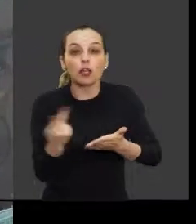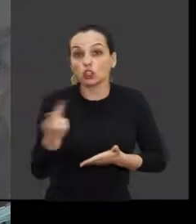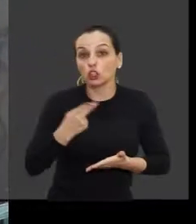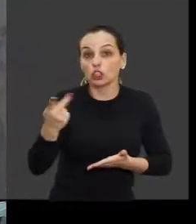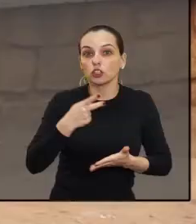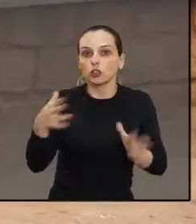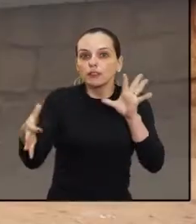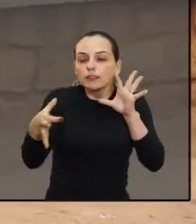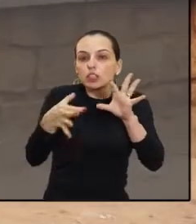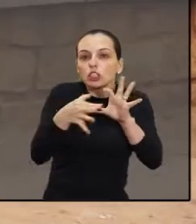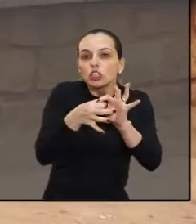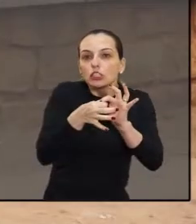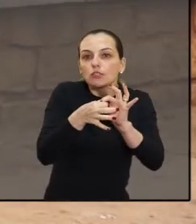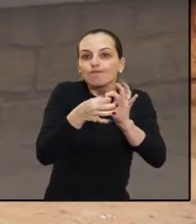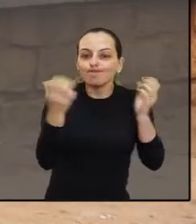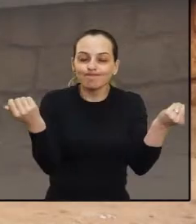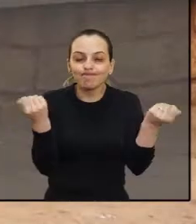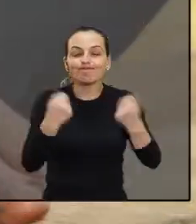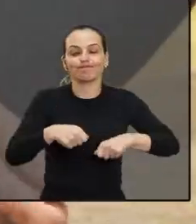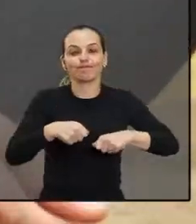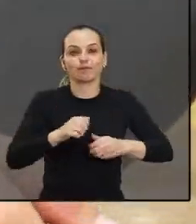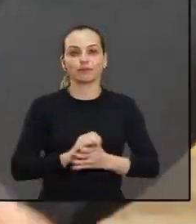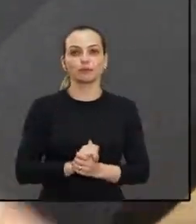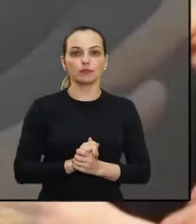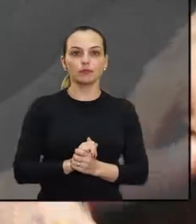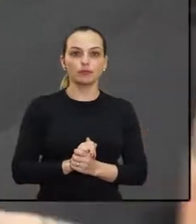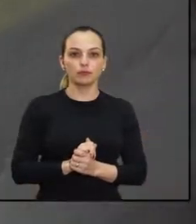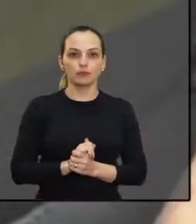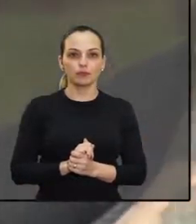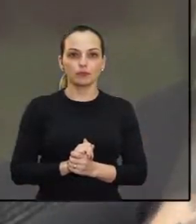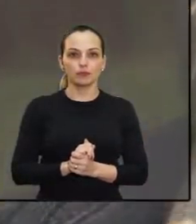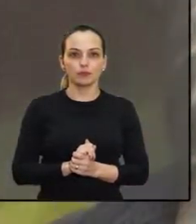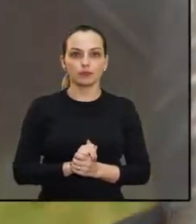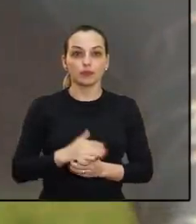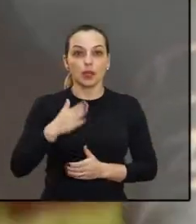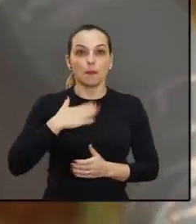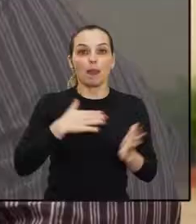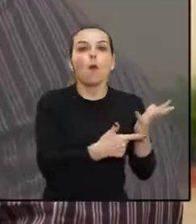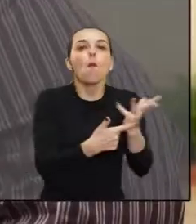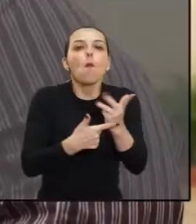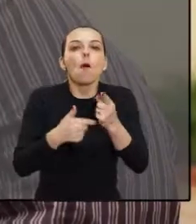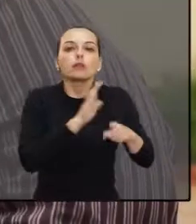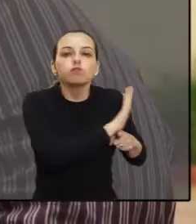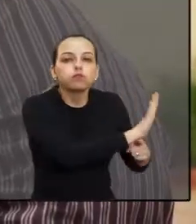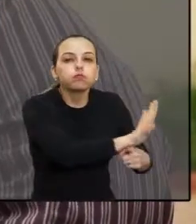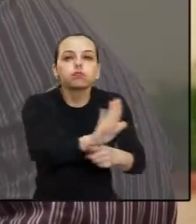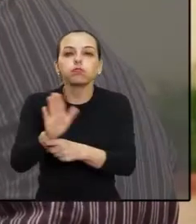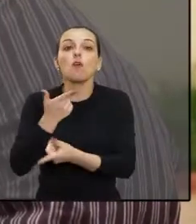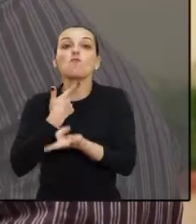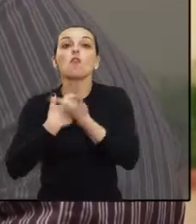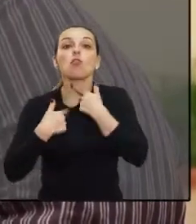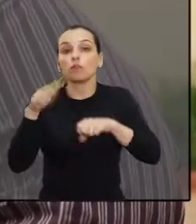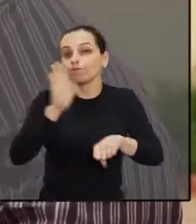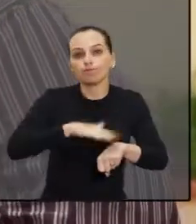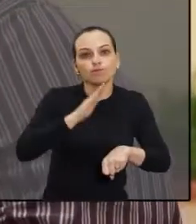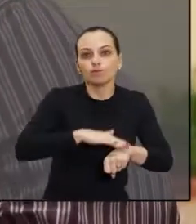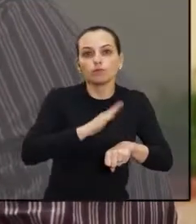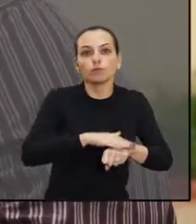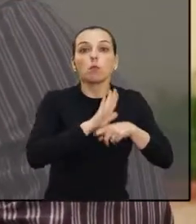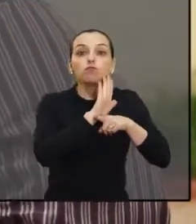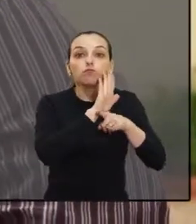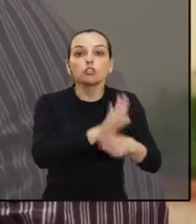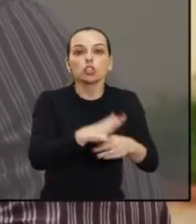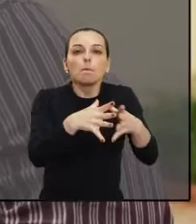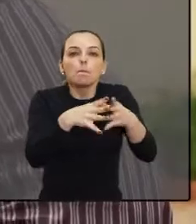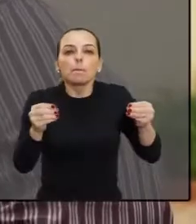eu tenho a ideia, ele tem a referência, né? Acho que junta tudo e fica bacana. E hoje eu quero servir a humanidade através